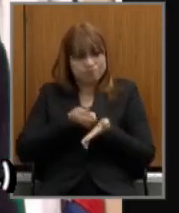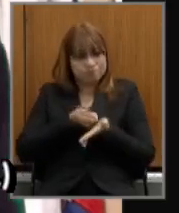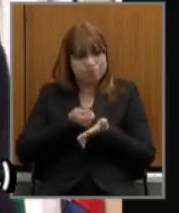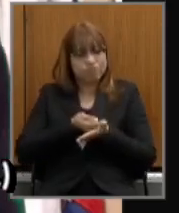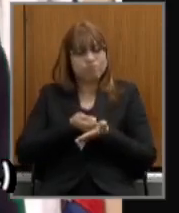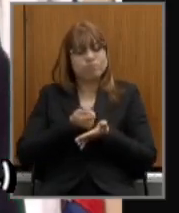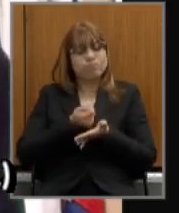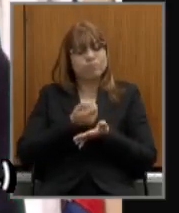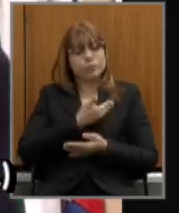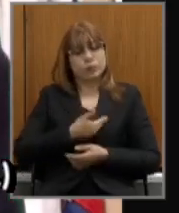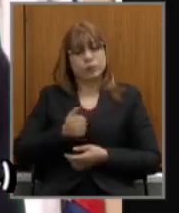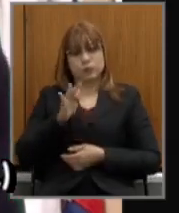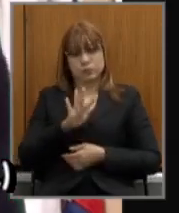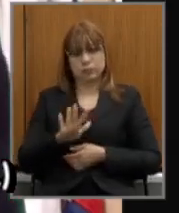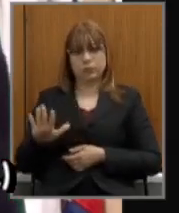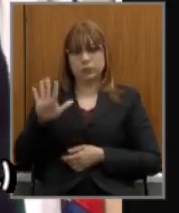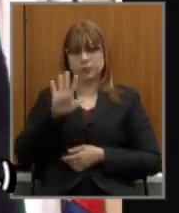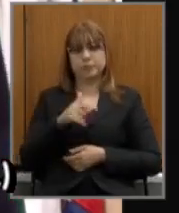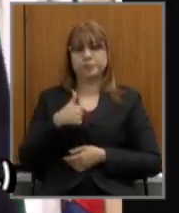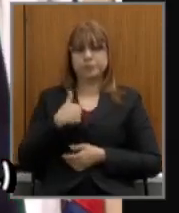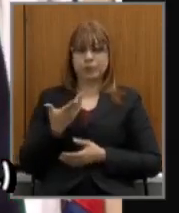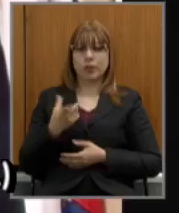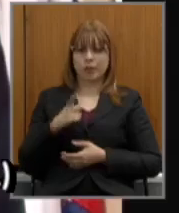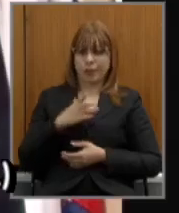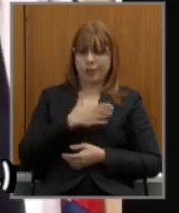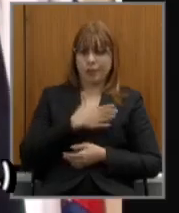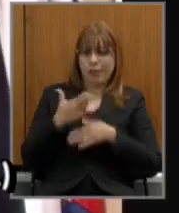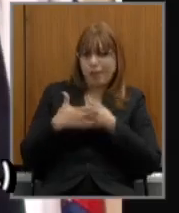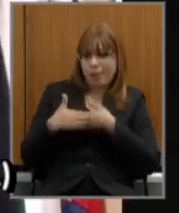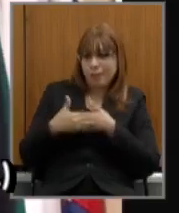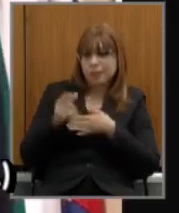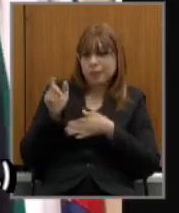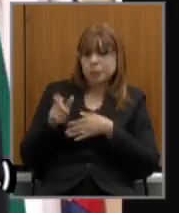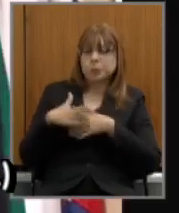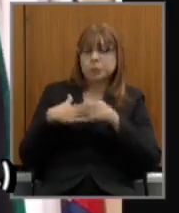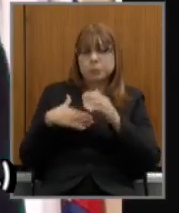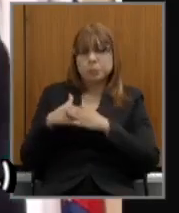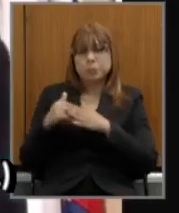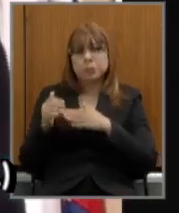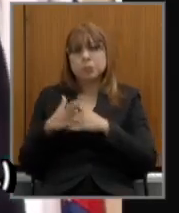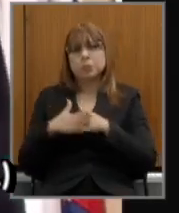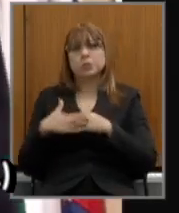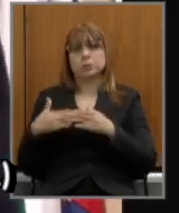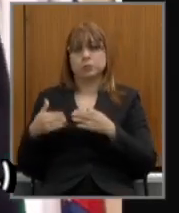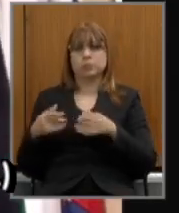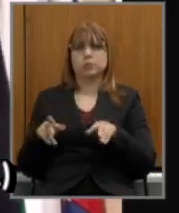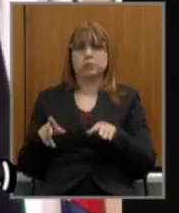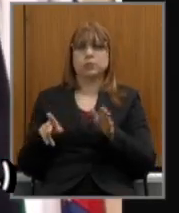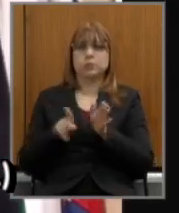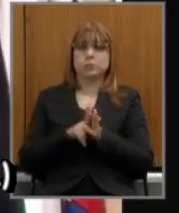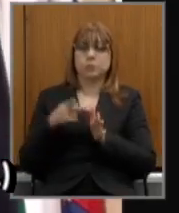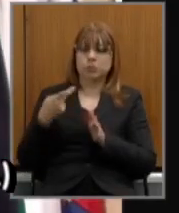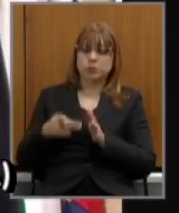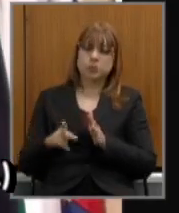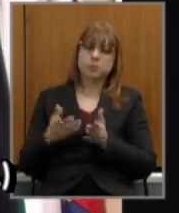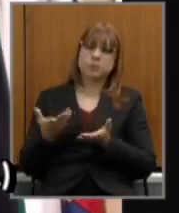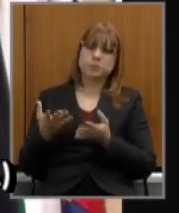de planejamento pessoa que eu tenho imenso carinho é oriunda aqui da nossa terra